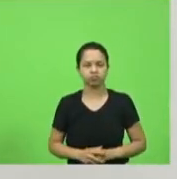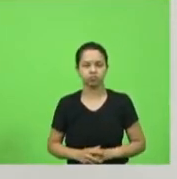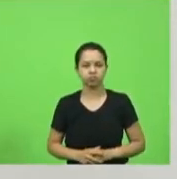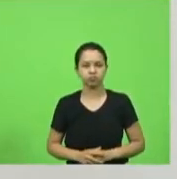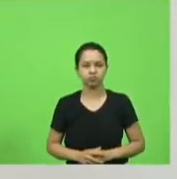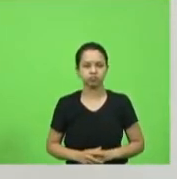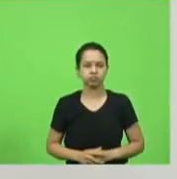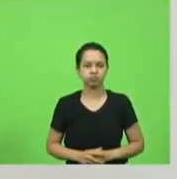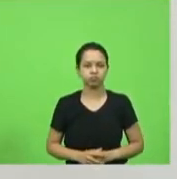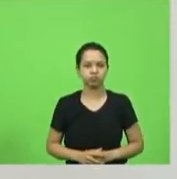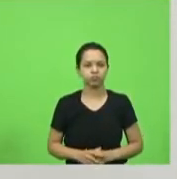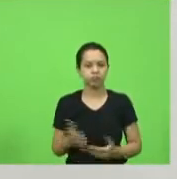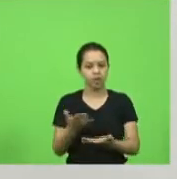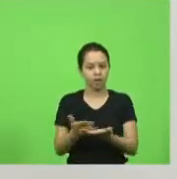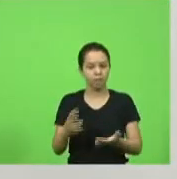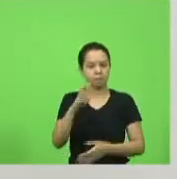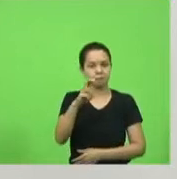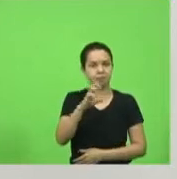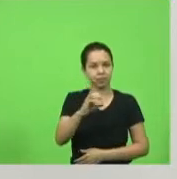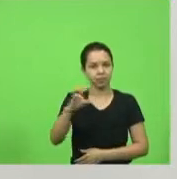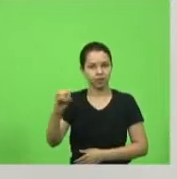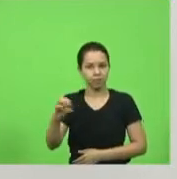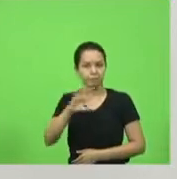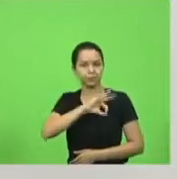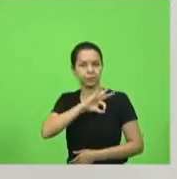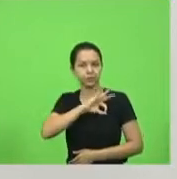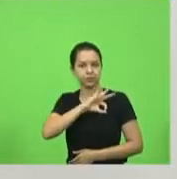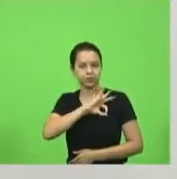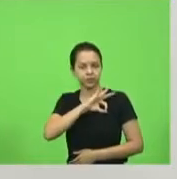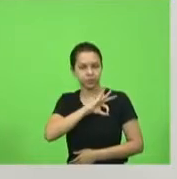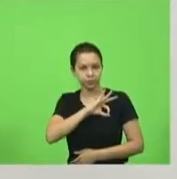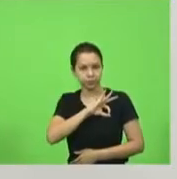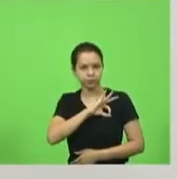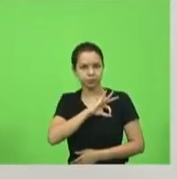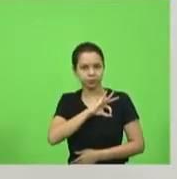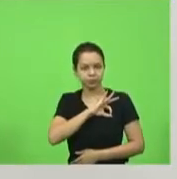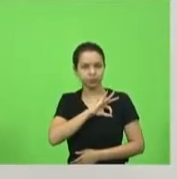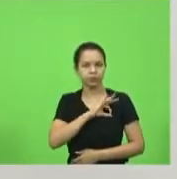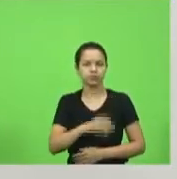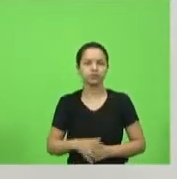E desses 500 policiais, deputados, desses 500,